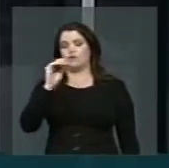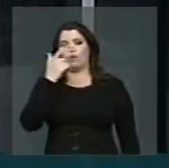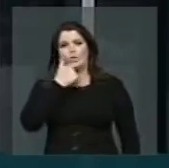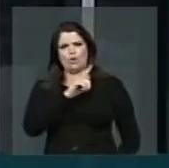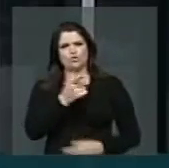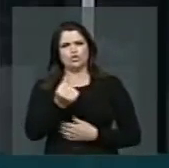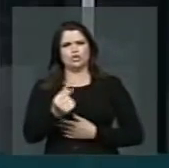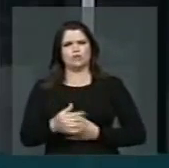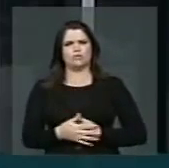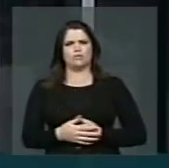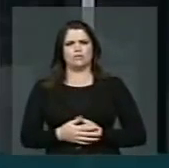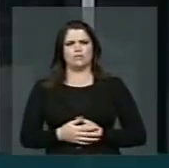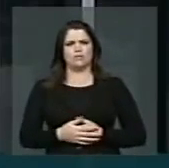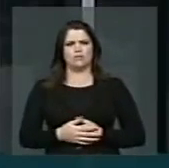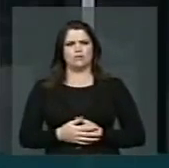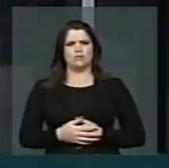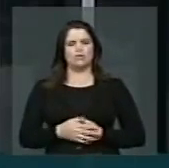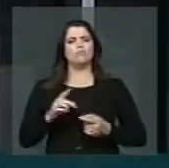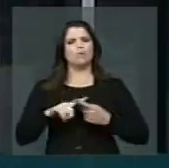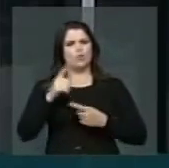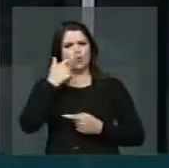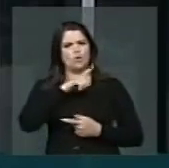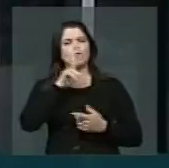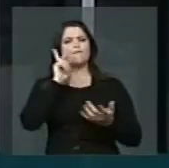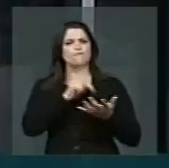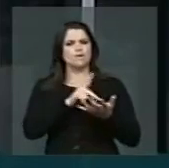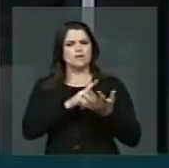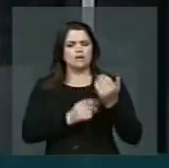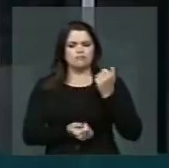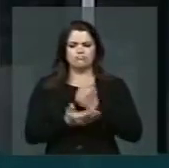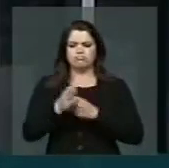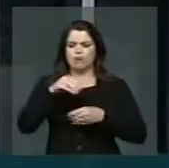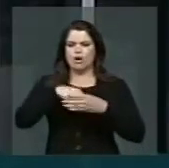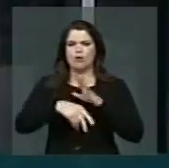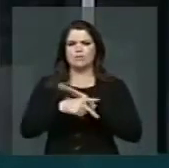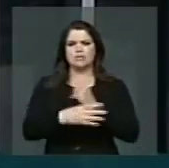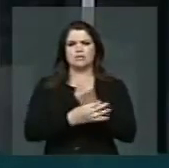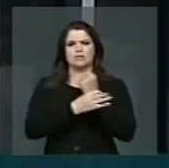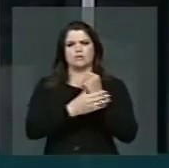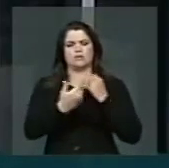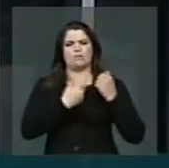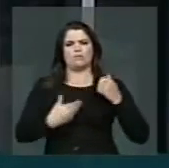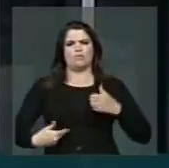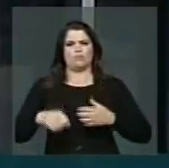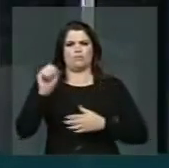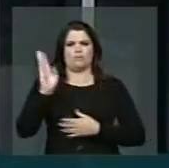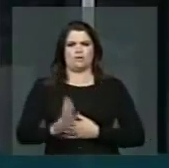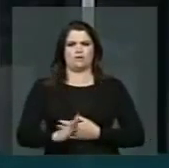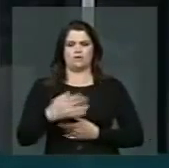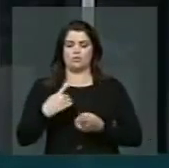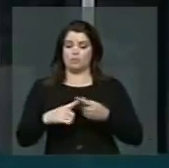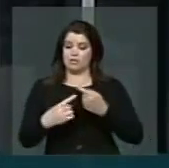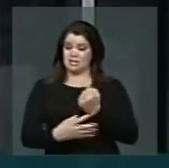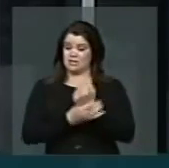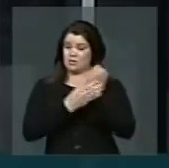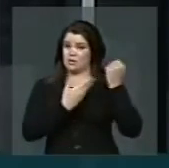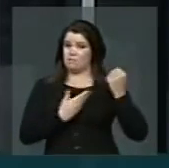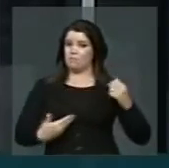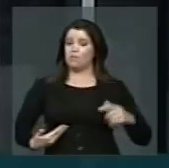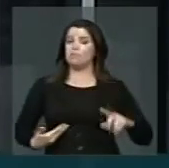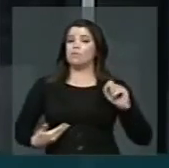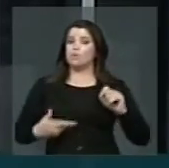para poder exatamente contemplar a segurança pública desse Brasil. Segurança pública